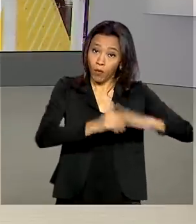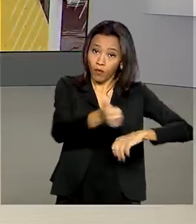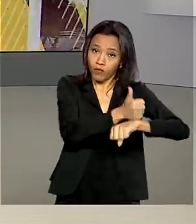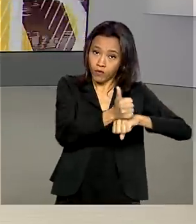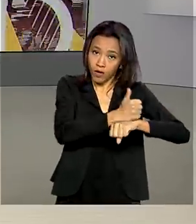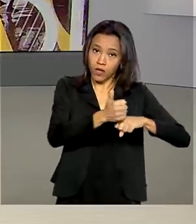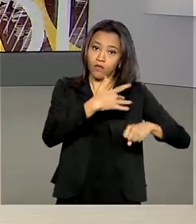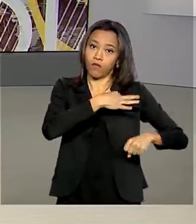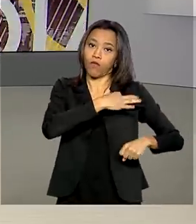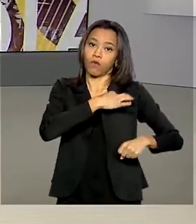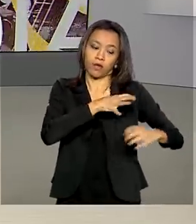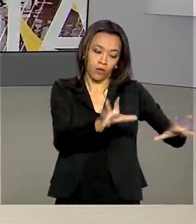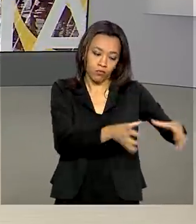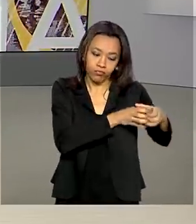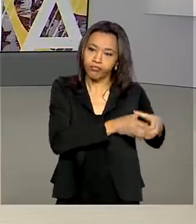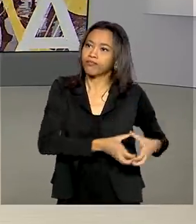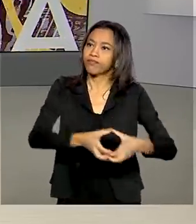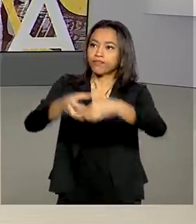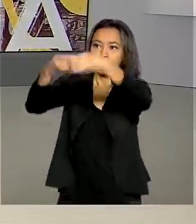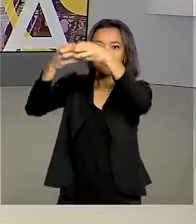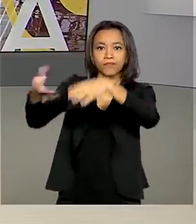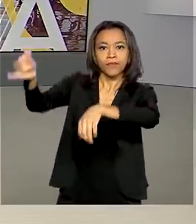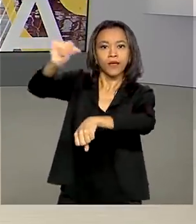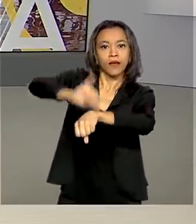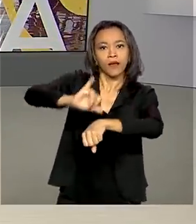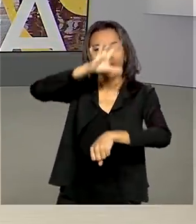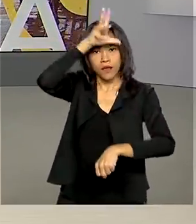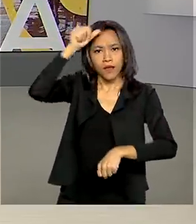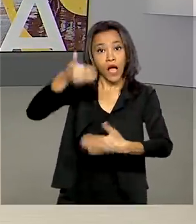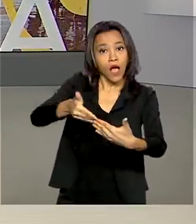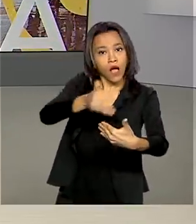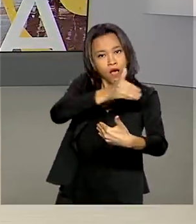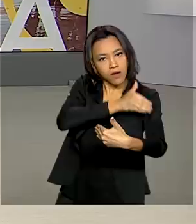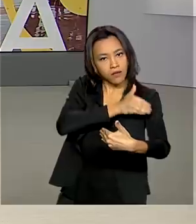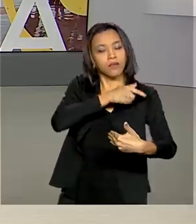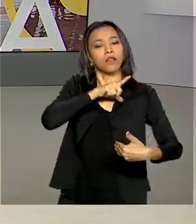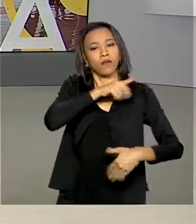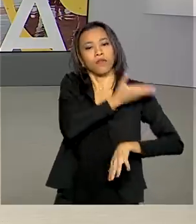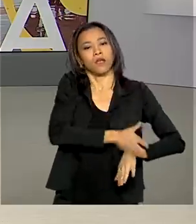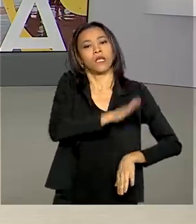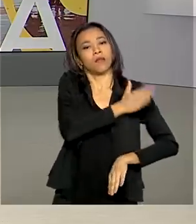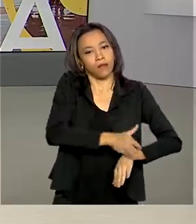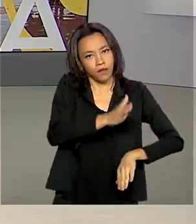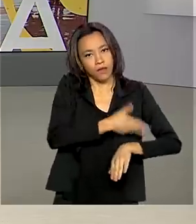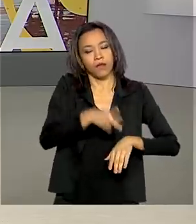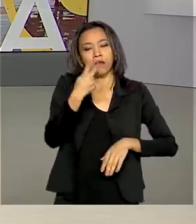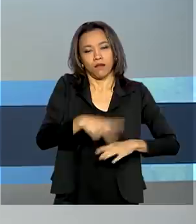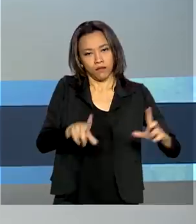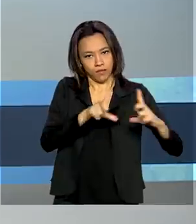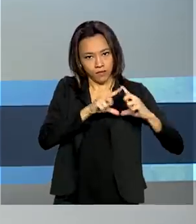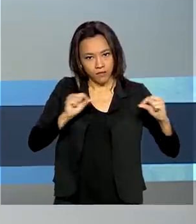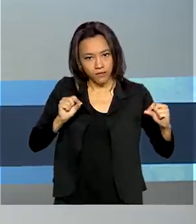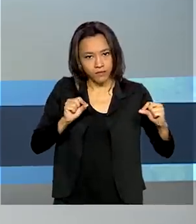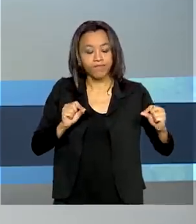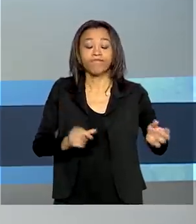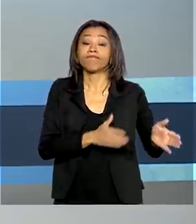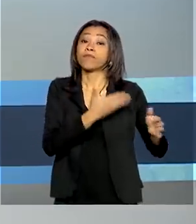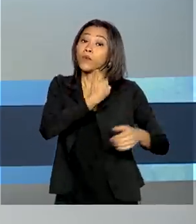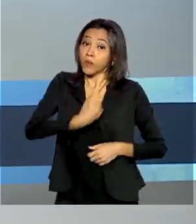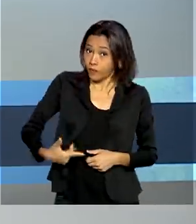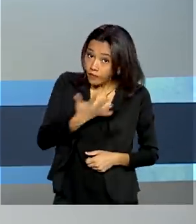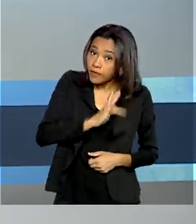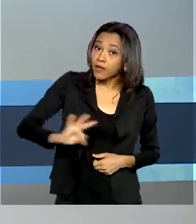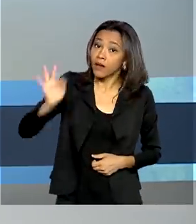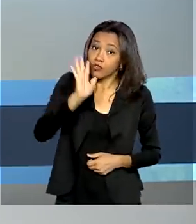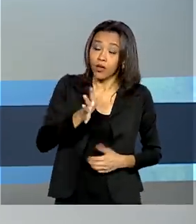reforçar o atendimento em Manaus. Antes de partir para o Amazonas, eles participaram de um treinamento em Brasília. O governo federal